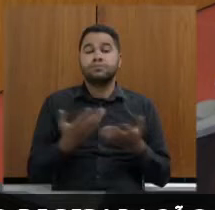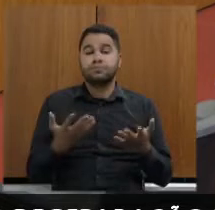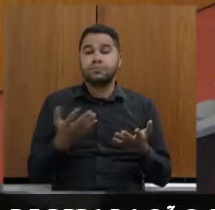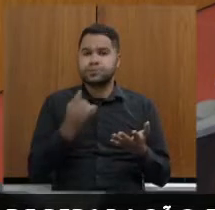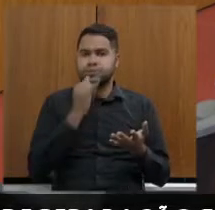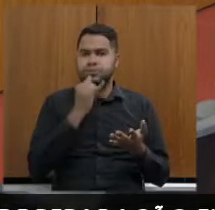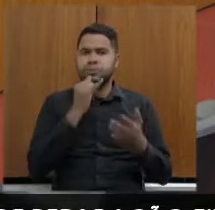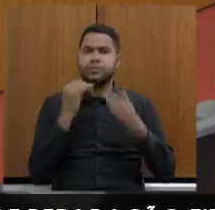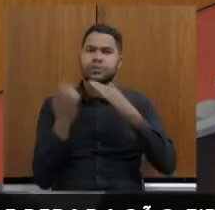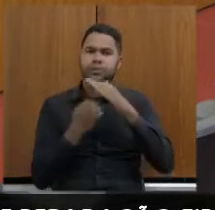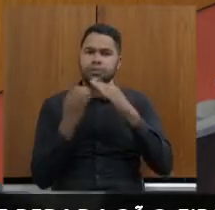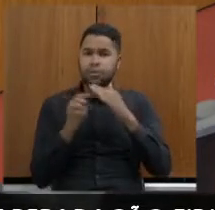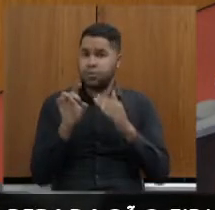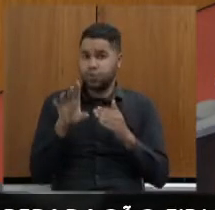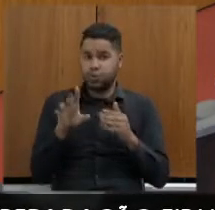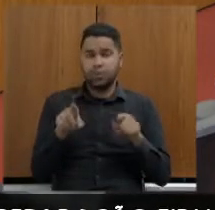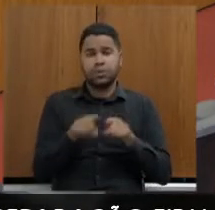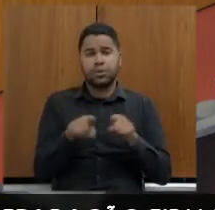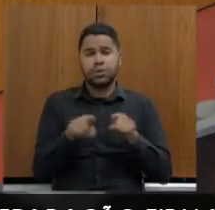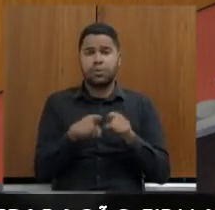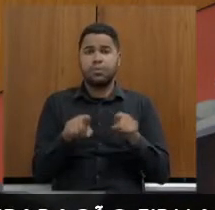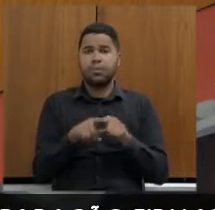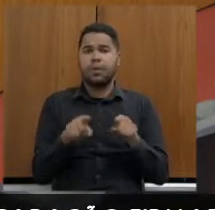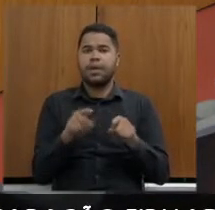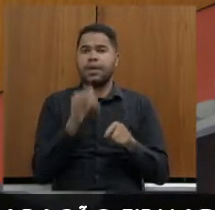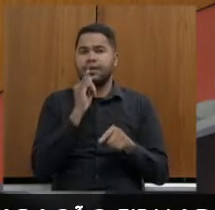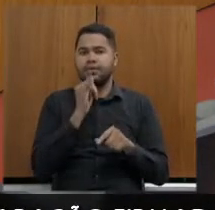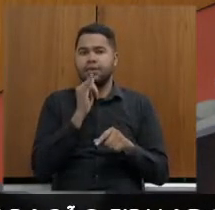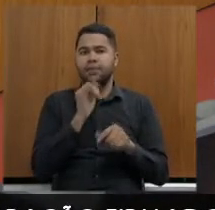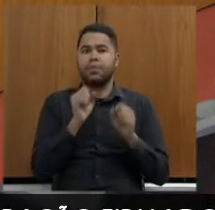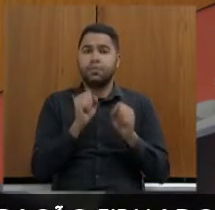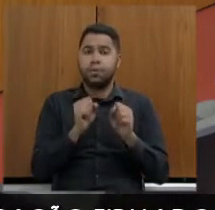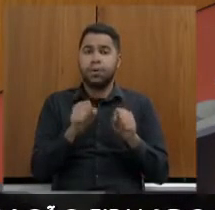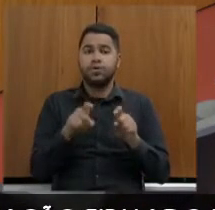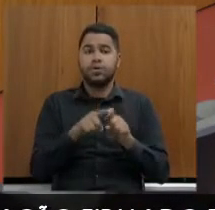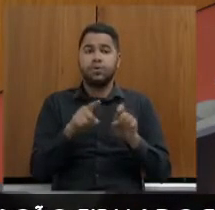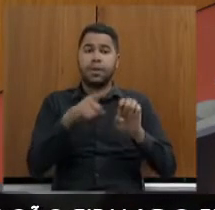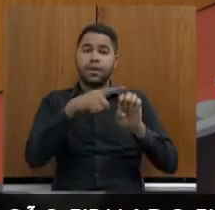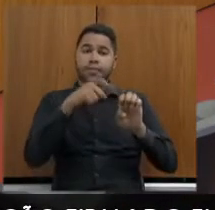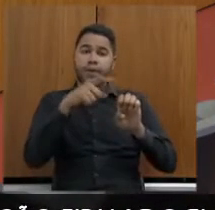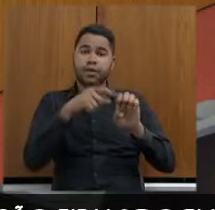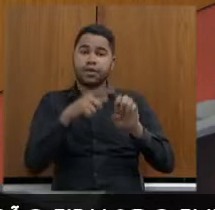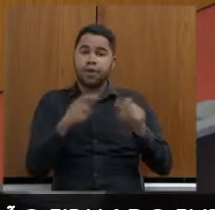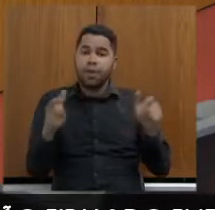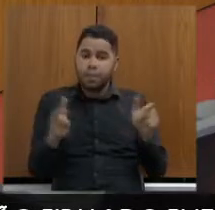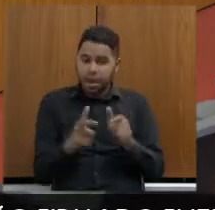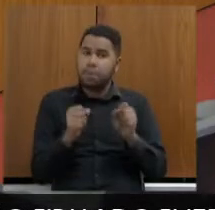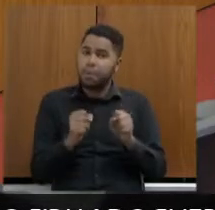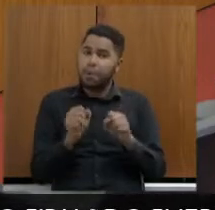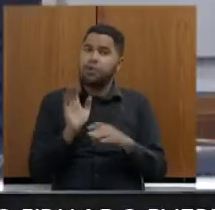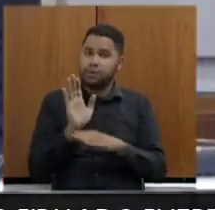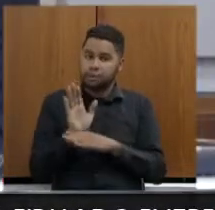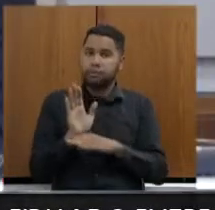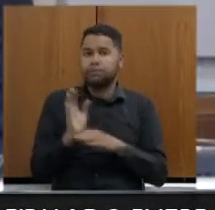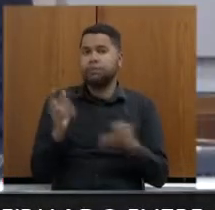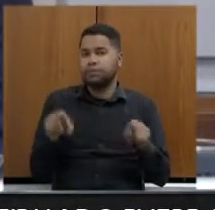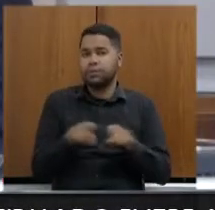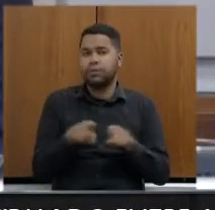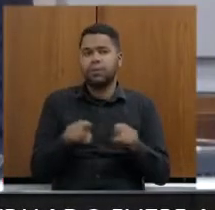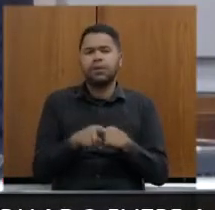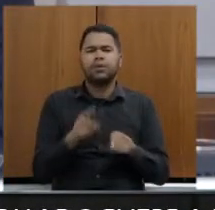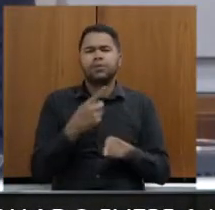grandes empresas apenas. Também os microempreendedores, os microprodutores também vão ser beneficiados. Então, a gente está muito tranquilo quanto a isso.